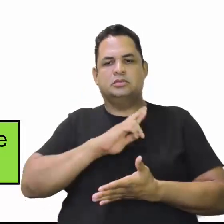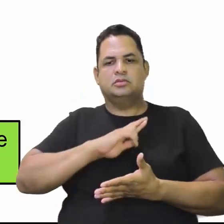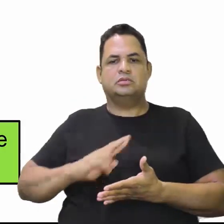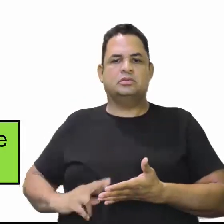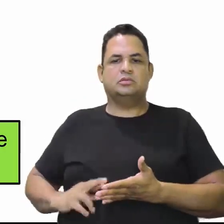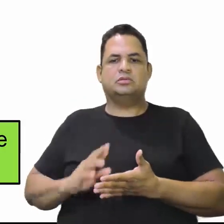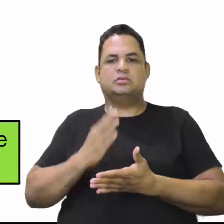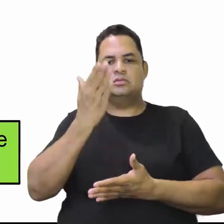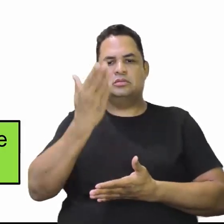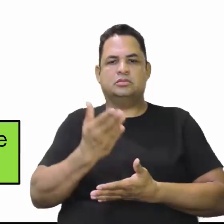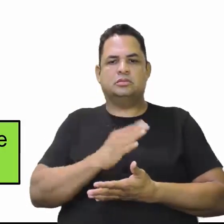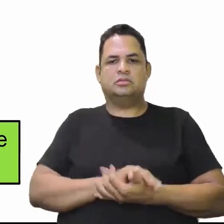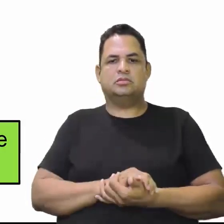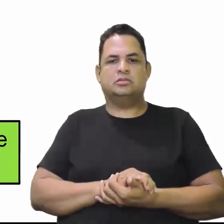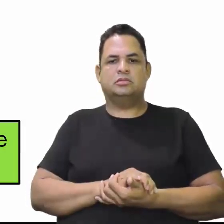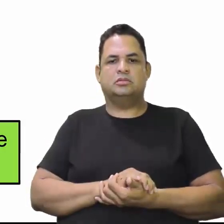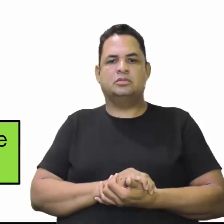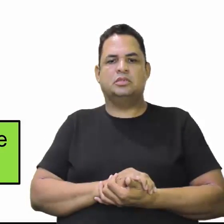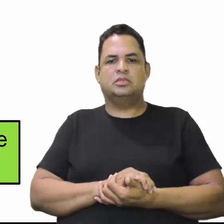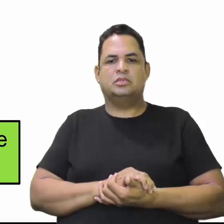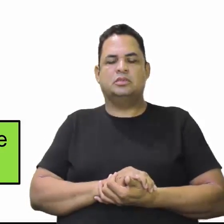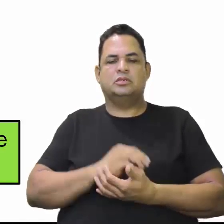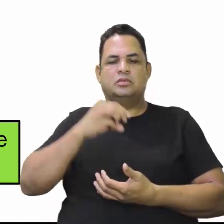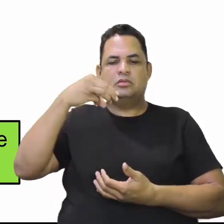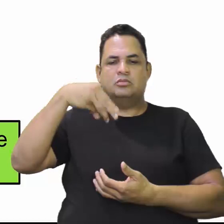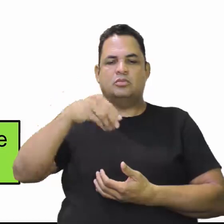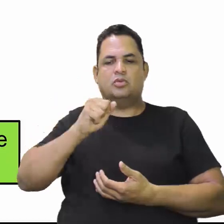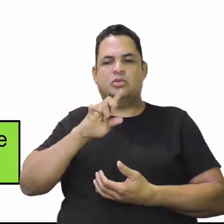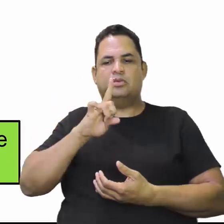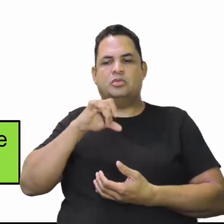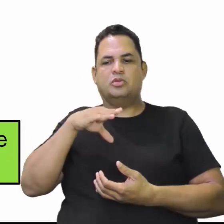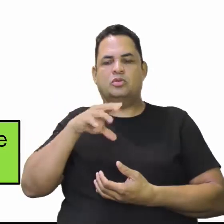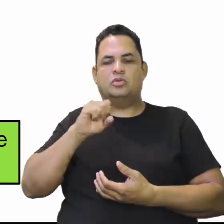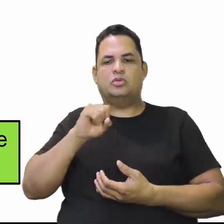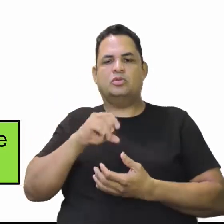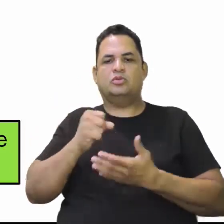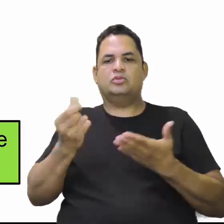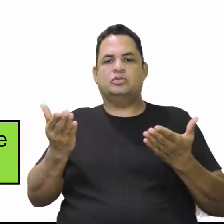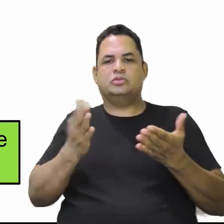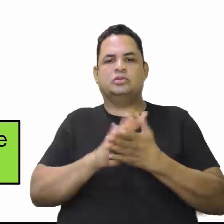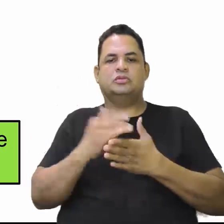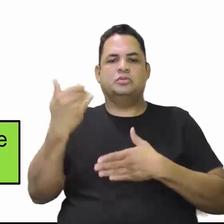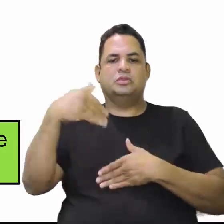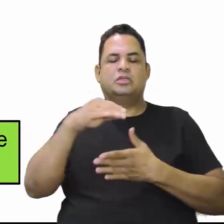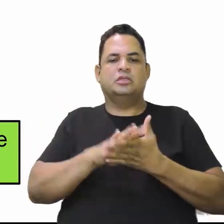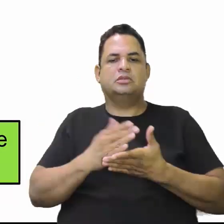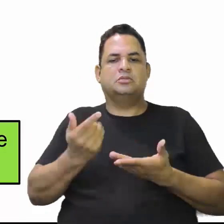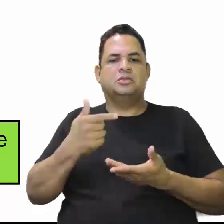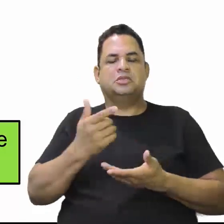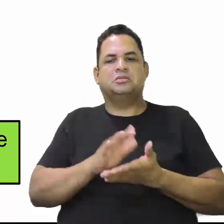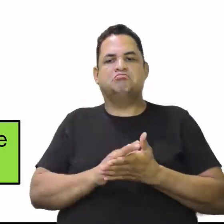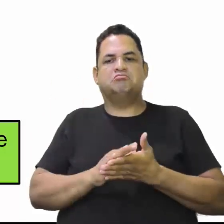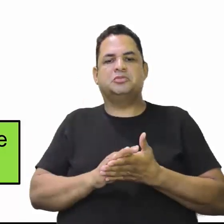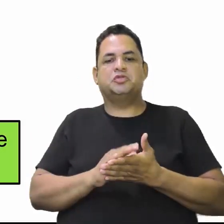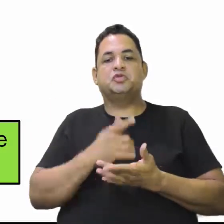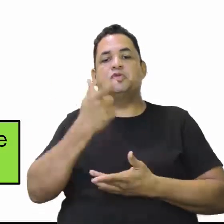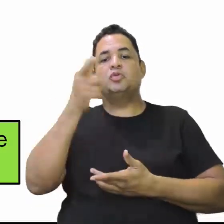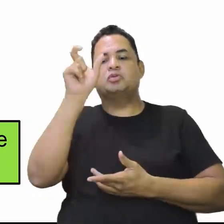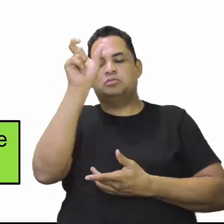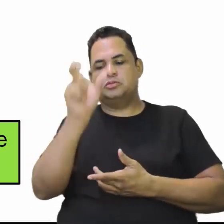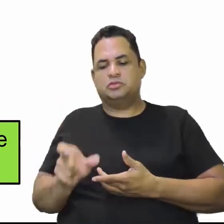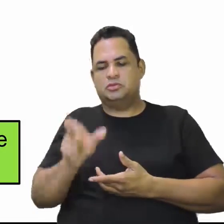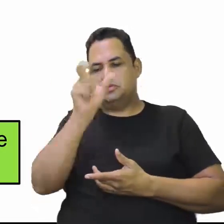Aqui o Morimoto, que era outra figura, deputado federal por São Paulo, que veio para cá, e outras figuras políticas